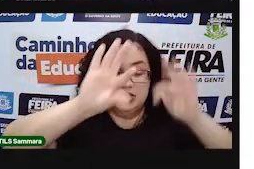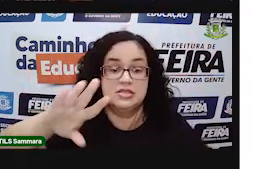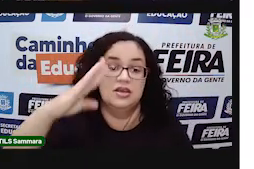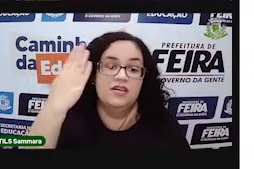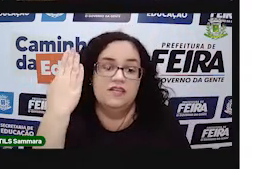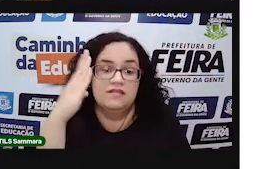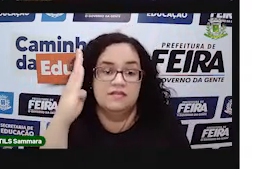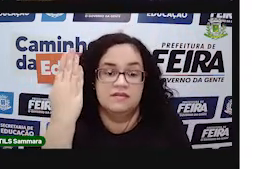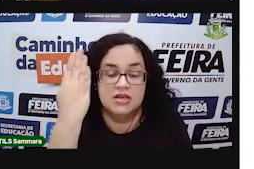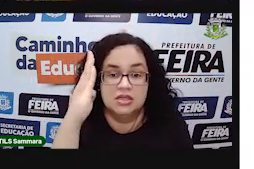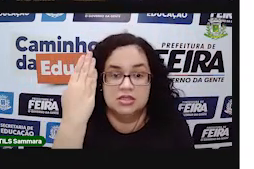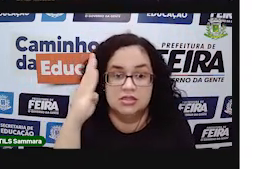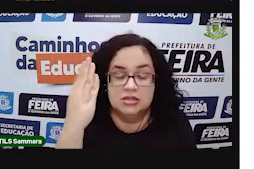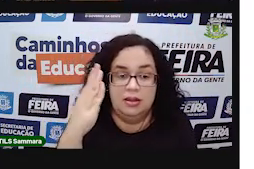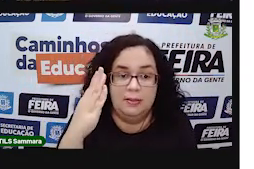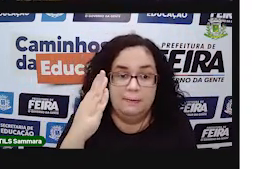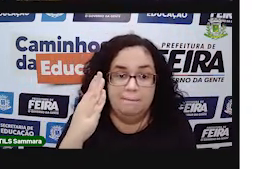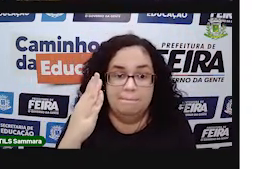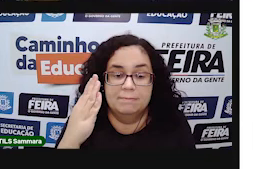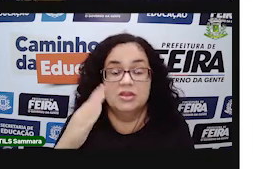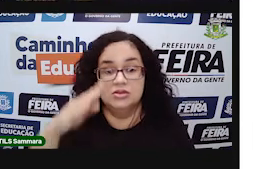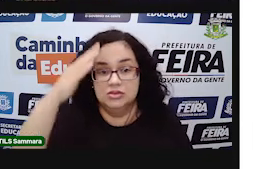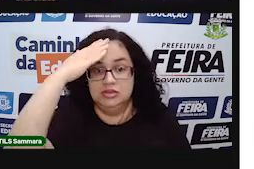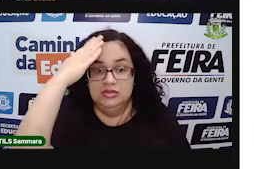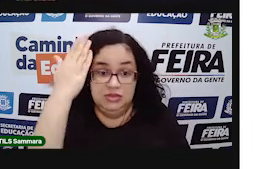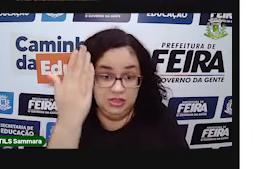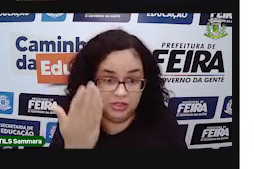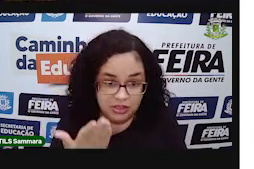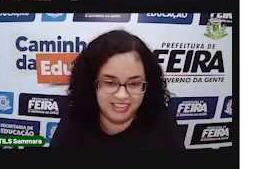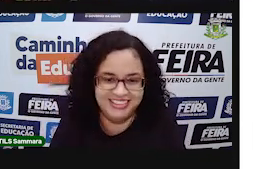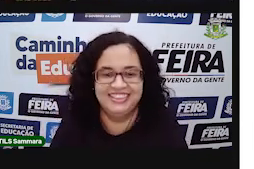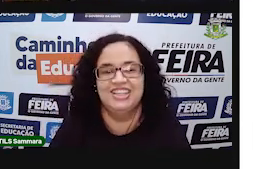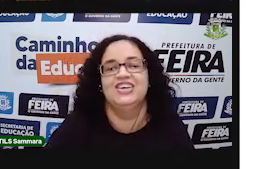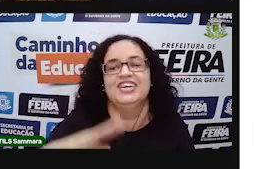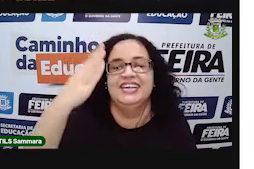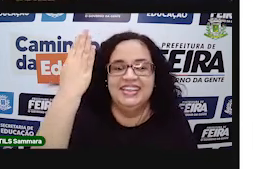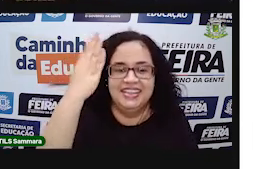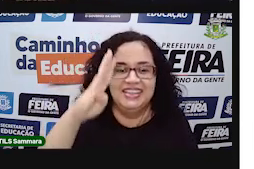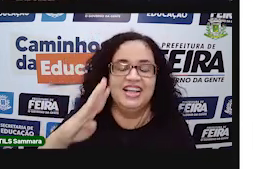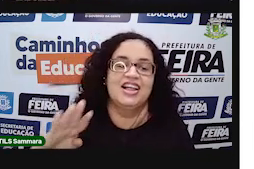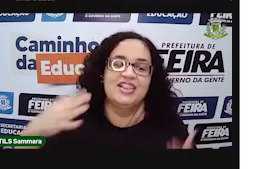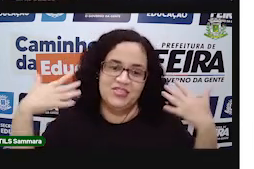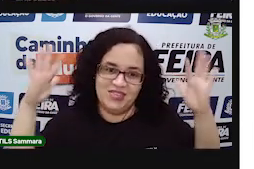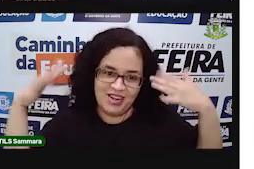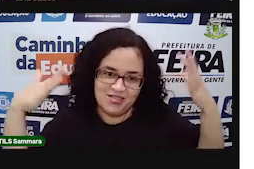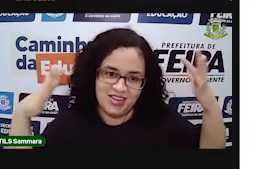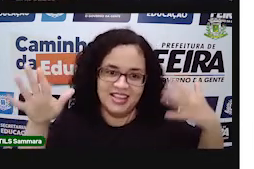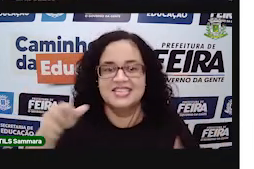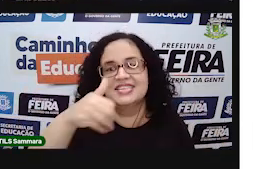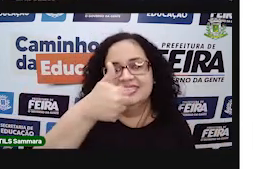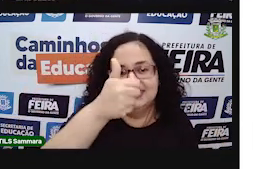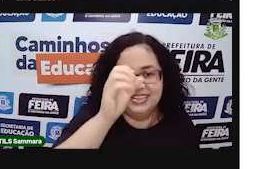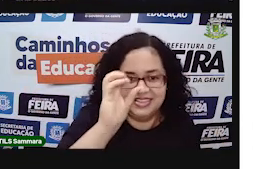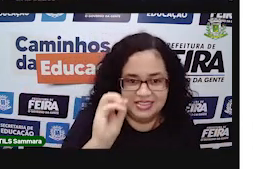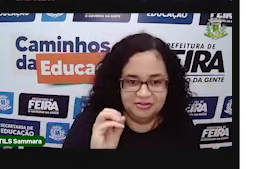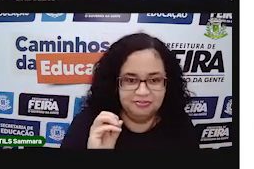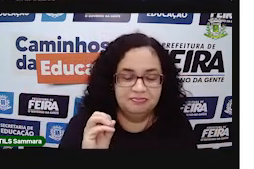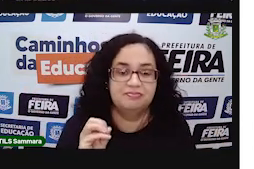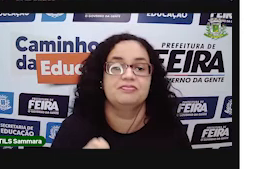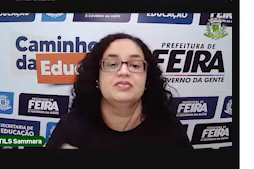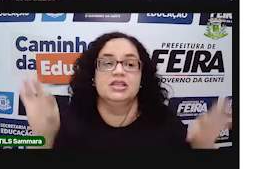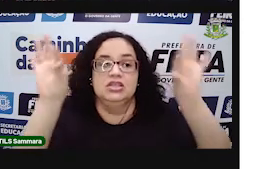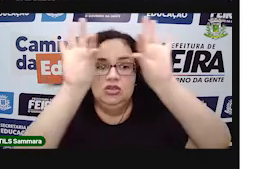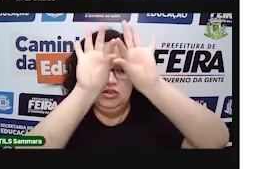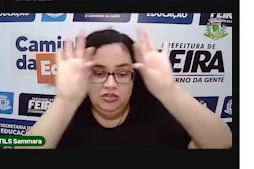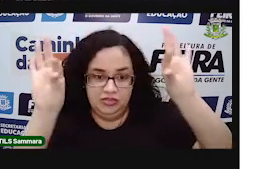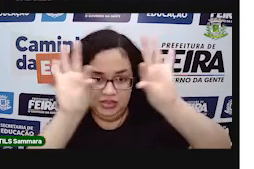falso. Você marcou falso. Você acreditou que era falso. Nota 10 para você. Vamos mais uma